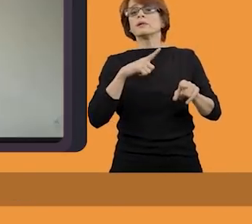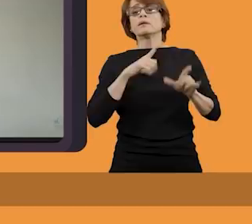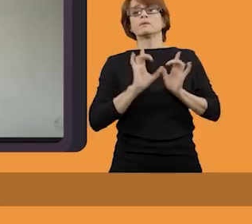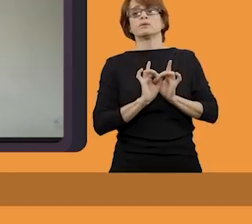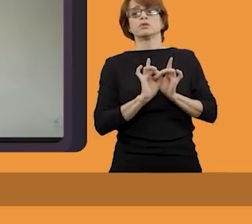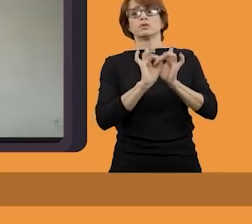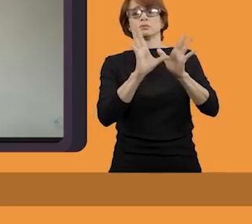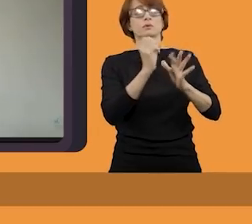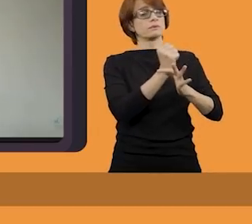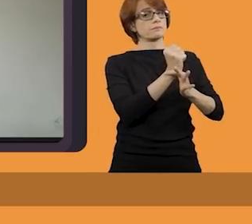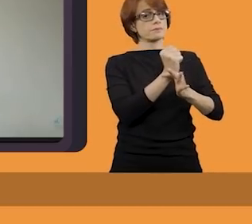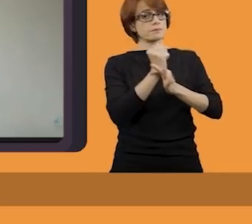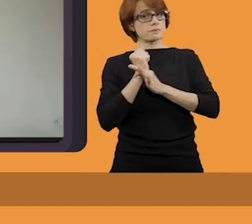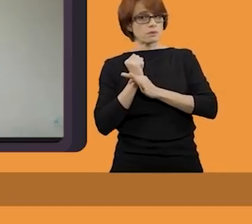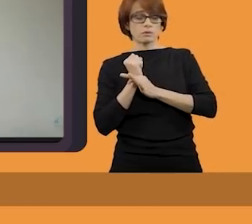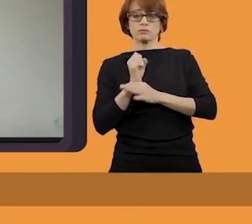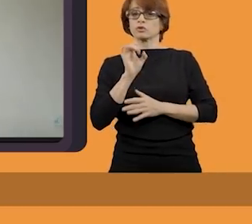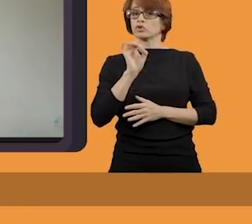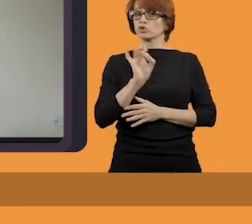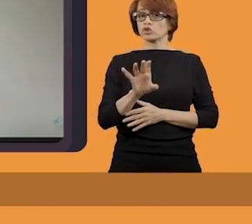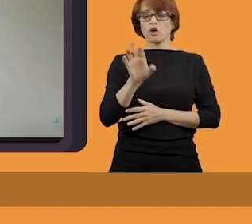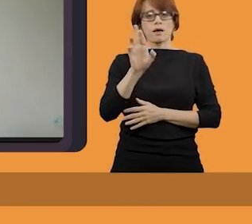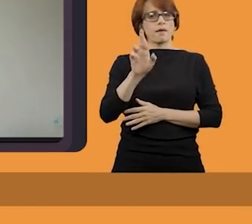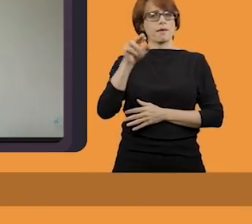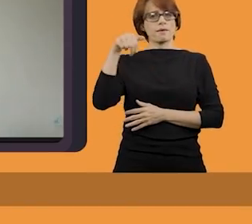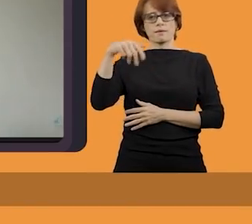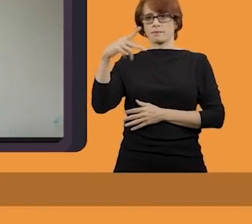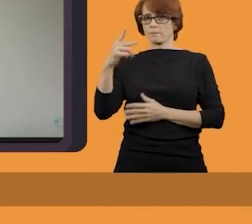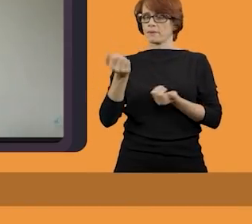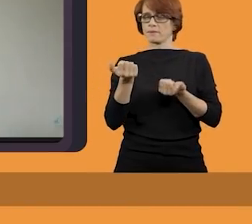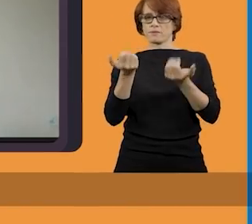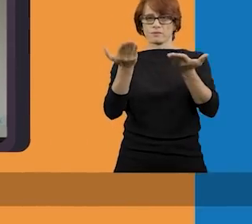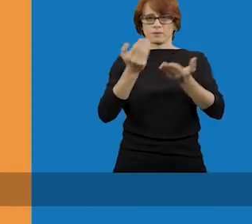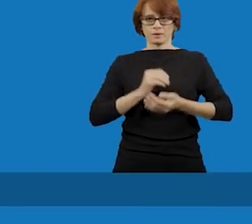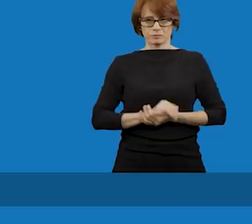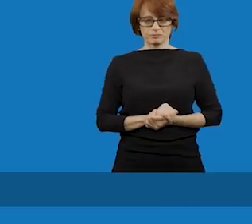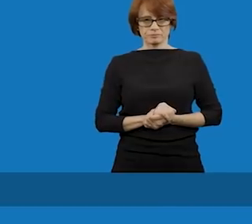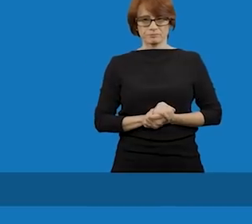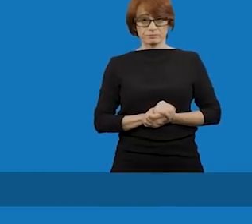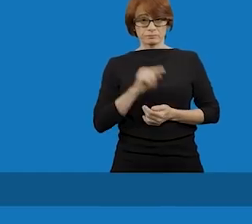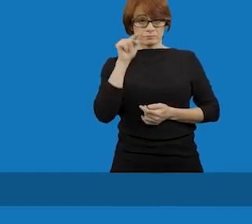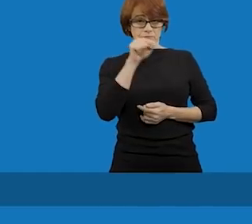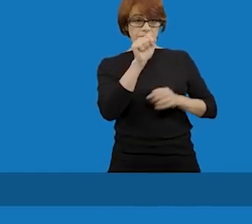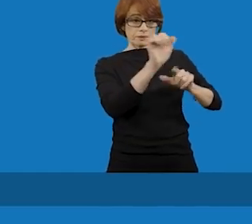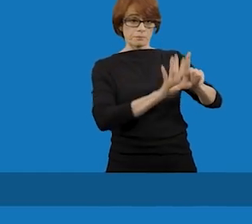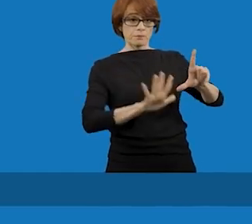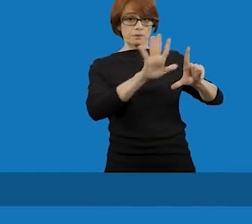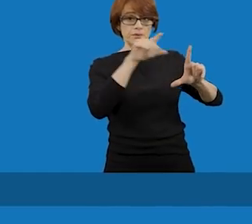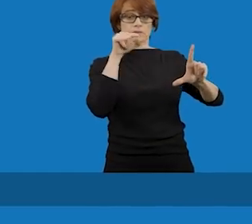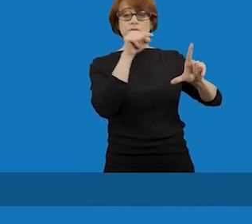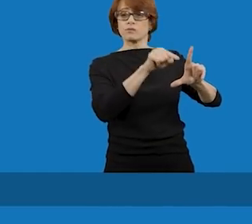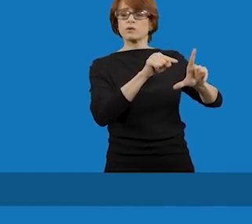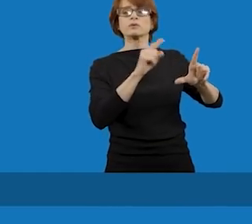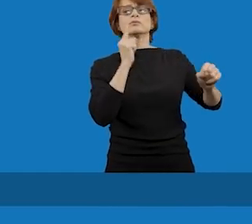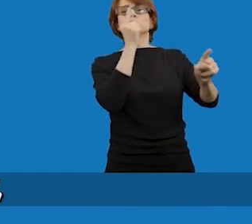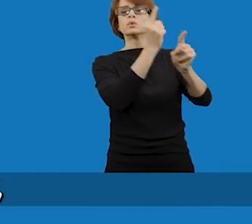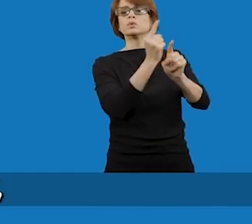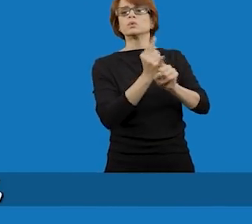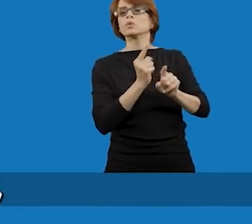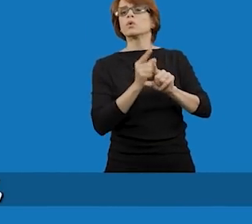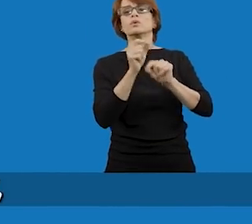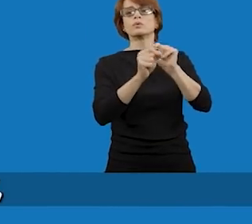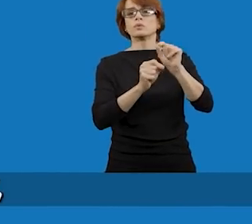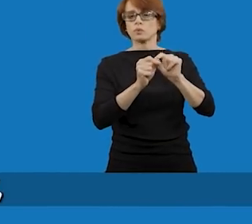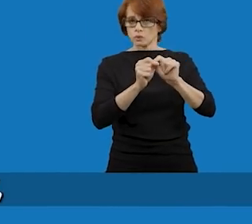disponibilidade e segurança que só a RNP oferece. Na plataforma, você encontra